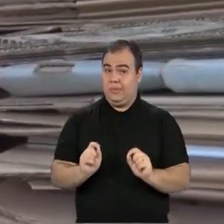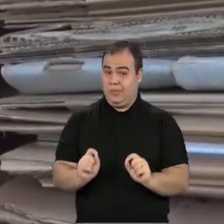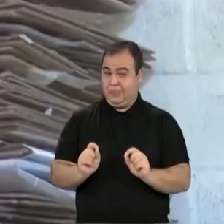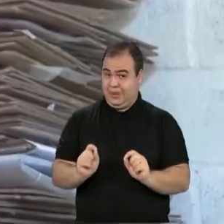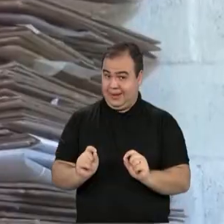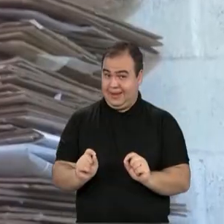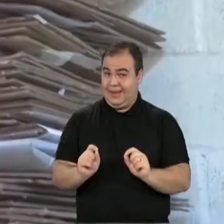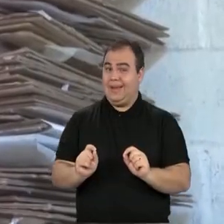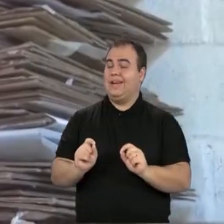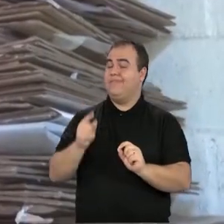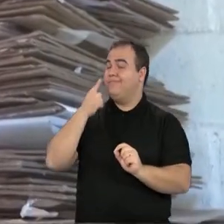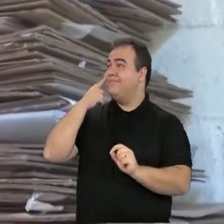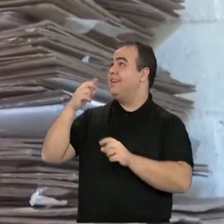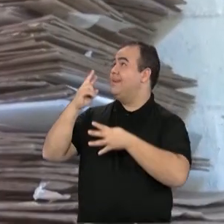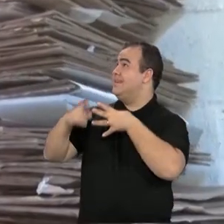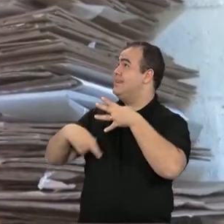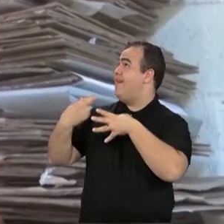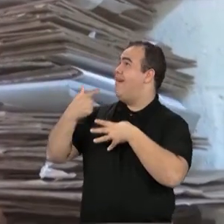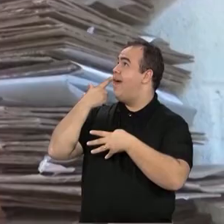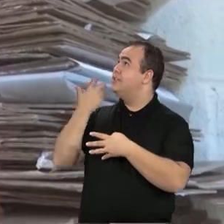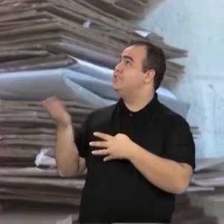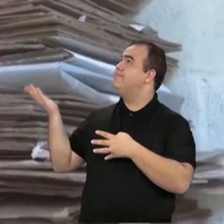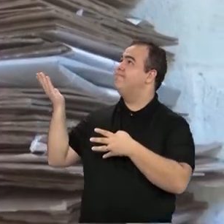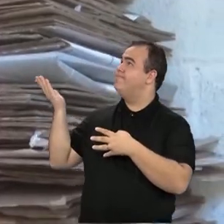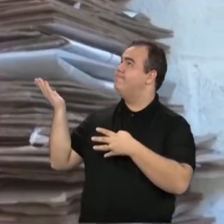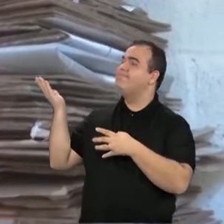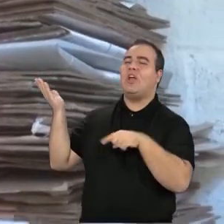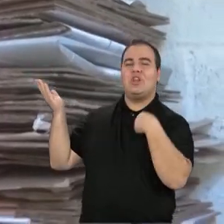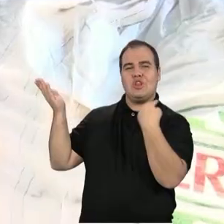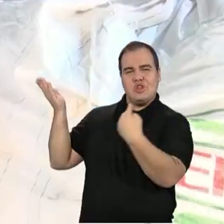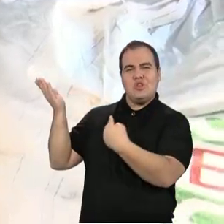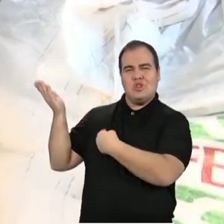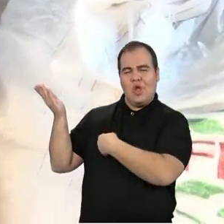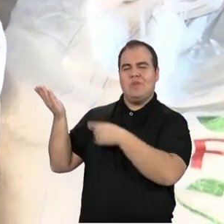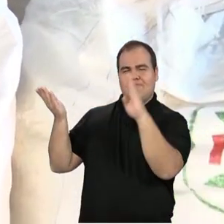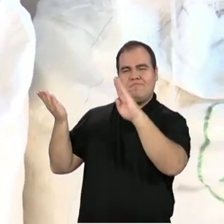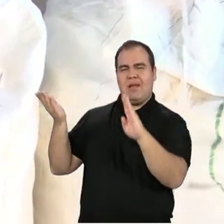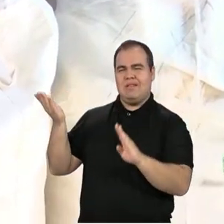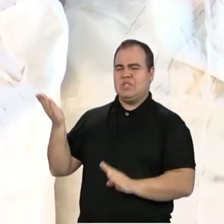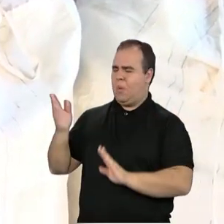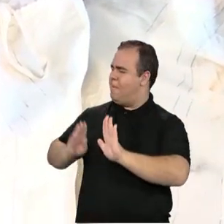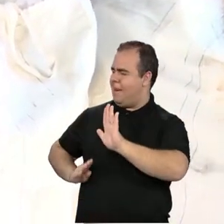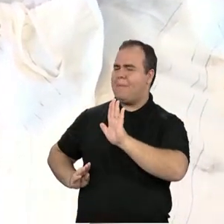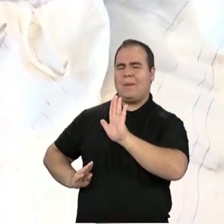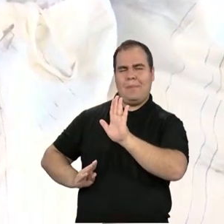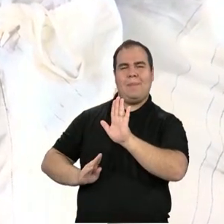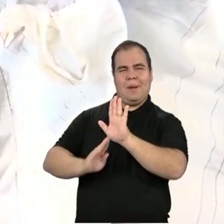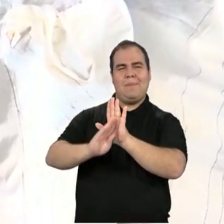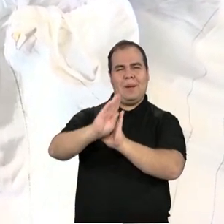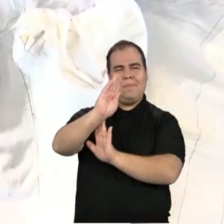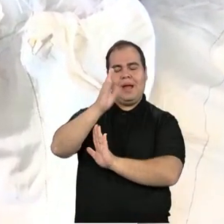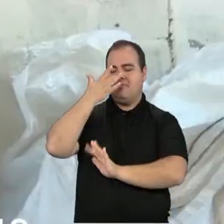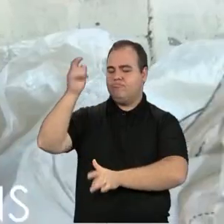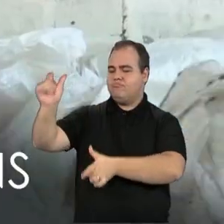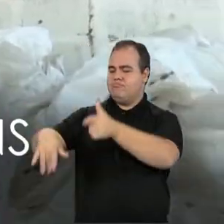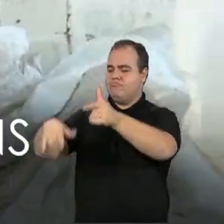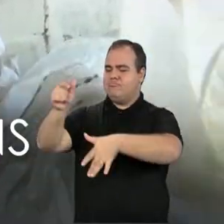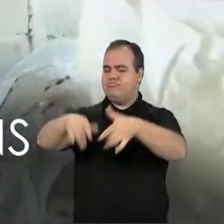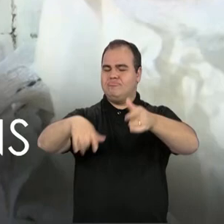defensivos, o país do futebol entra em campo e dá uma goleada. O Brasil destina corretamente